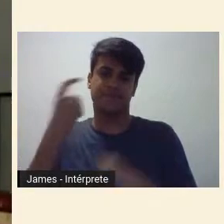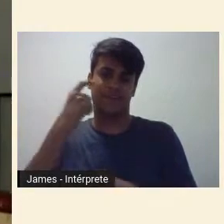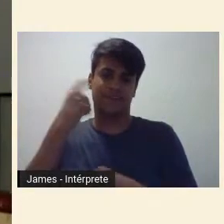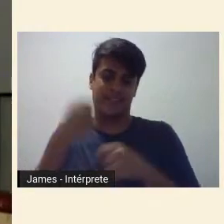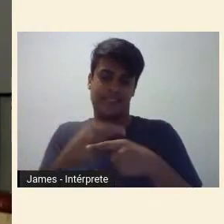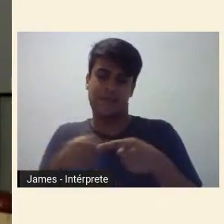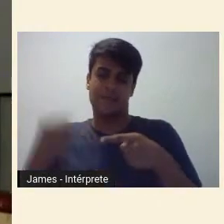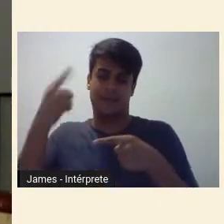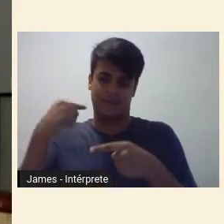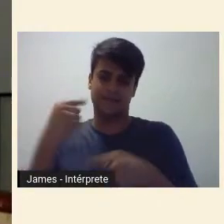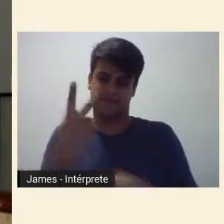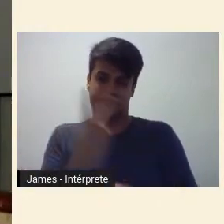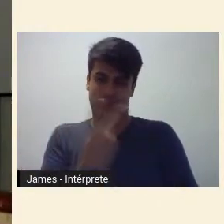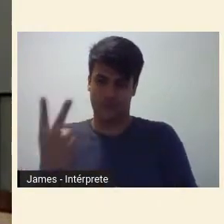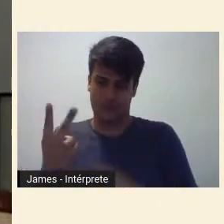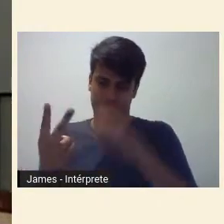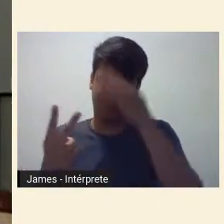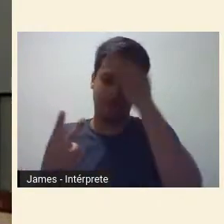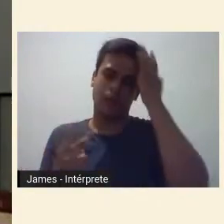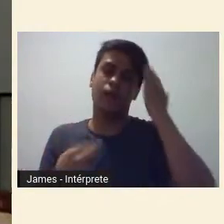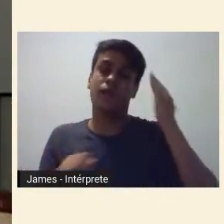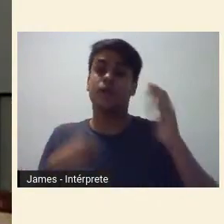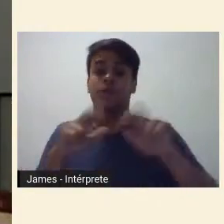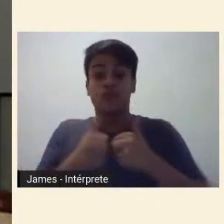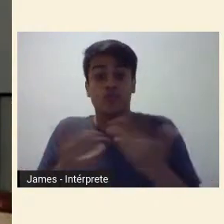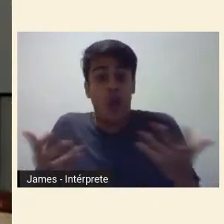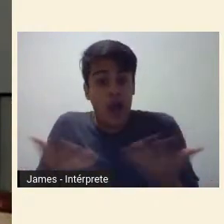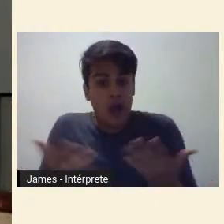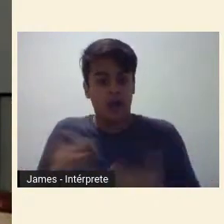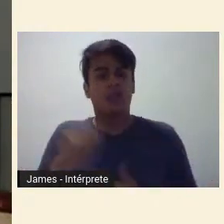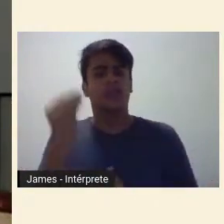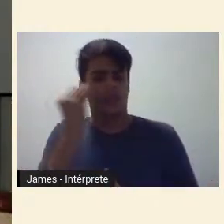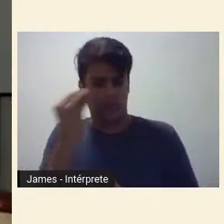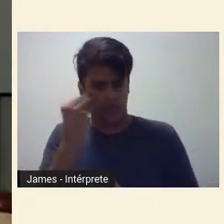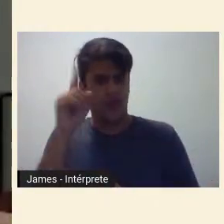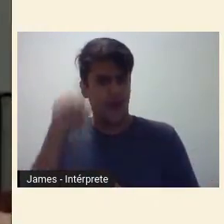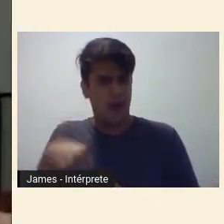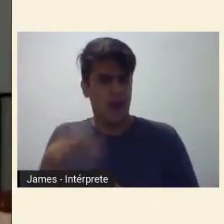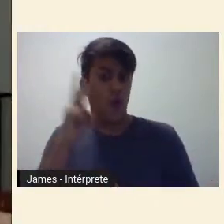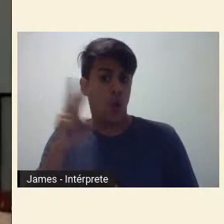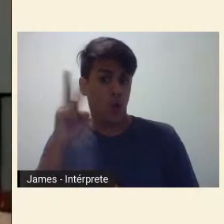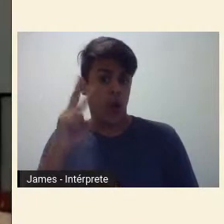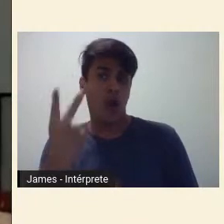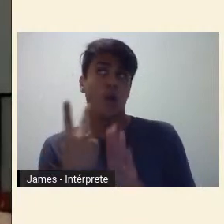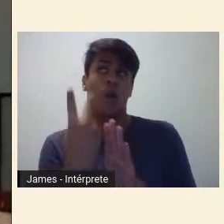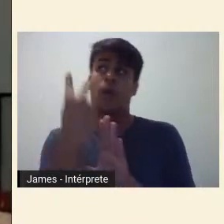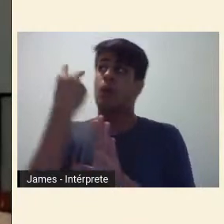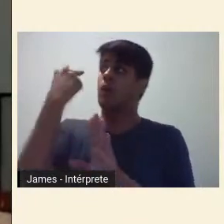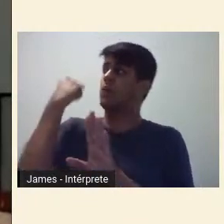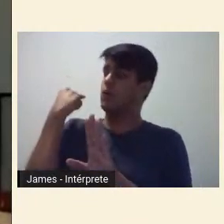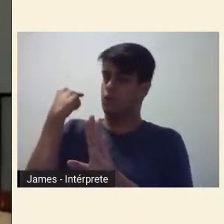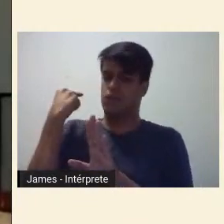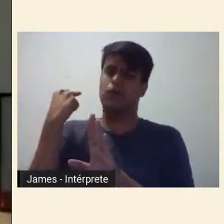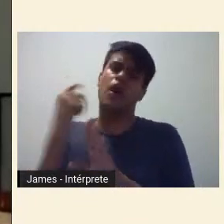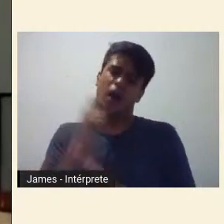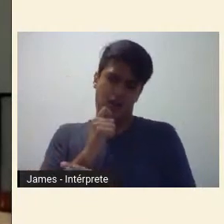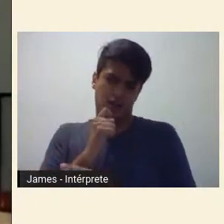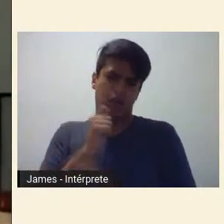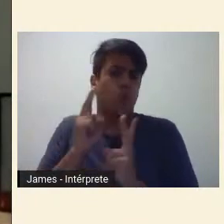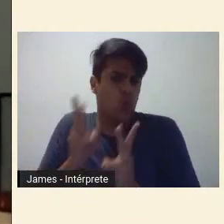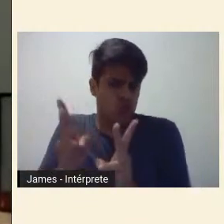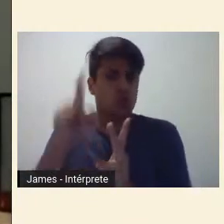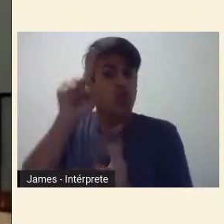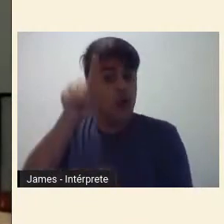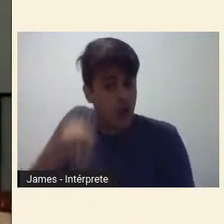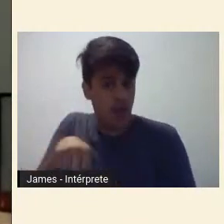perguntas dizem respeito tanto a perspectiva retrospectiva, ainda se pode falar da semana como evento nacional, quanto